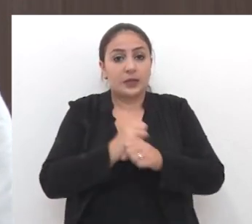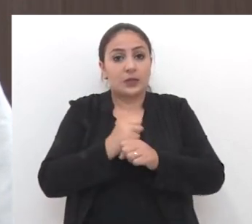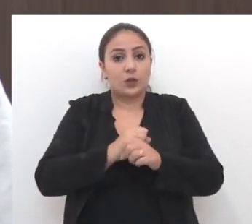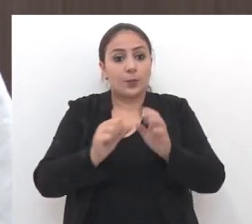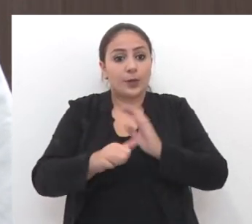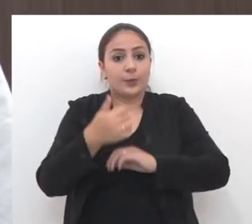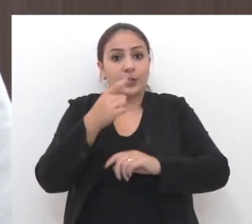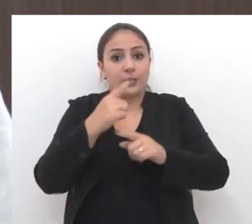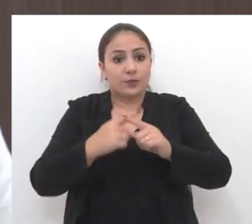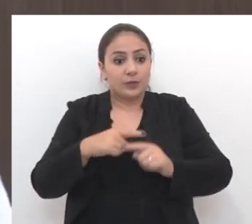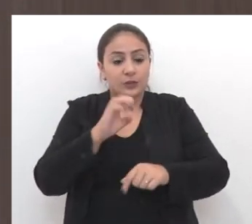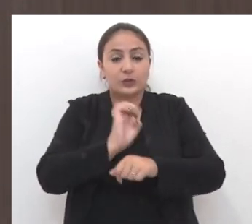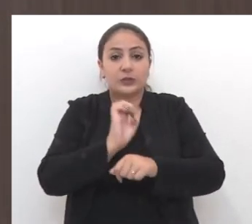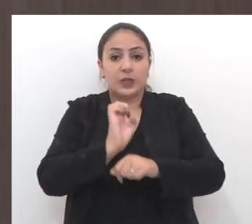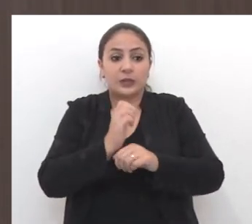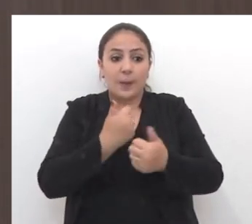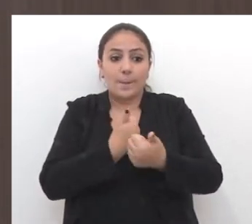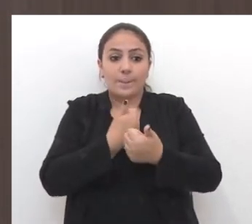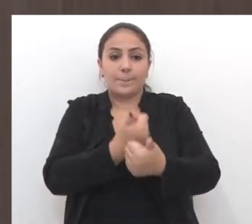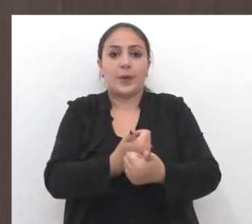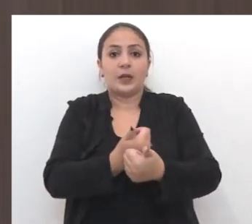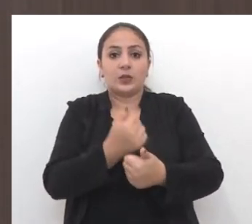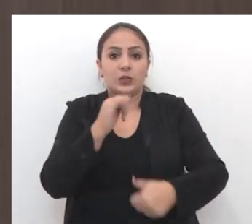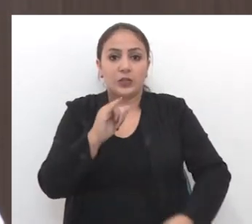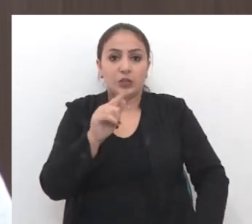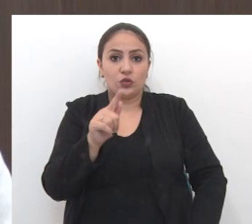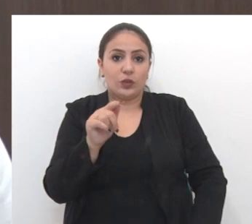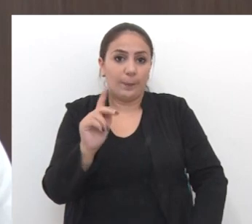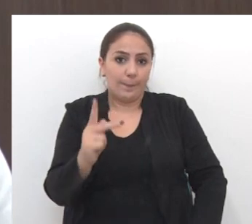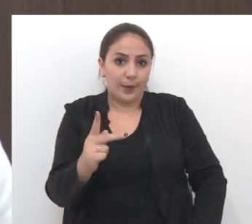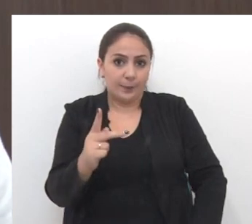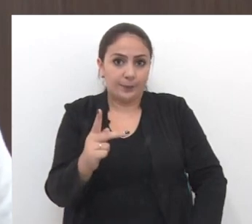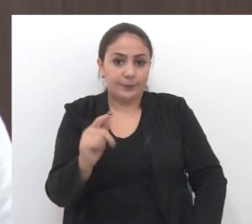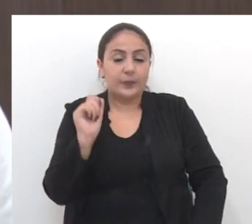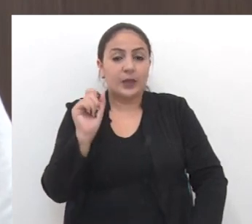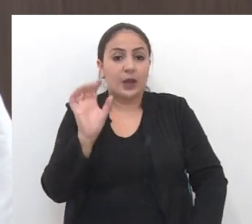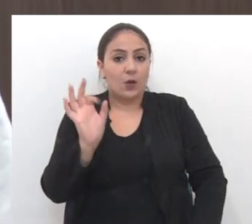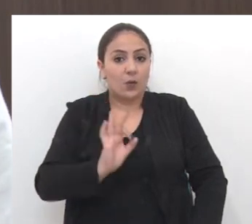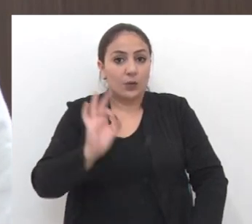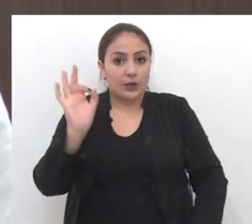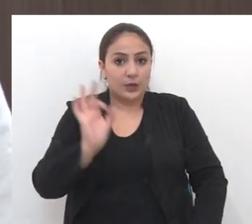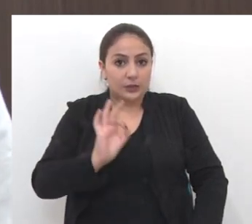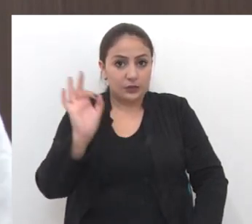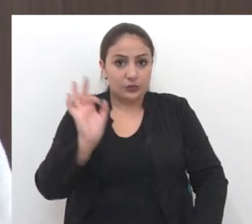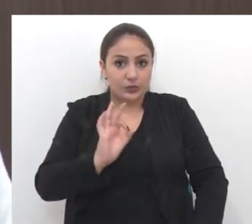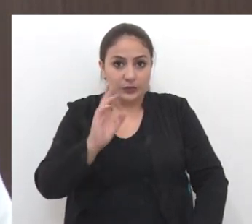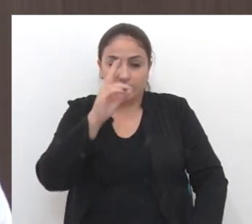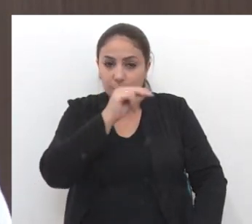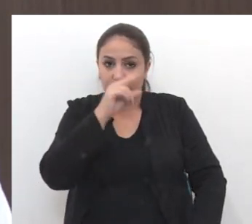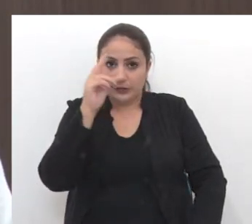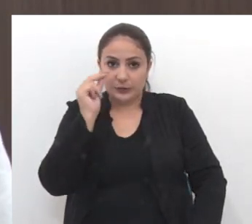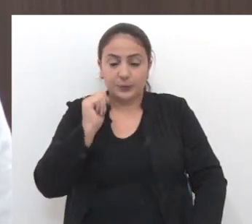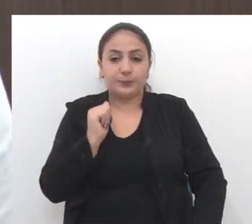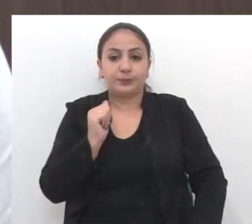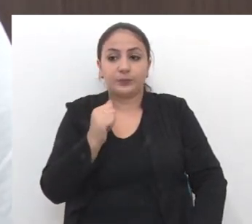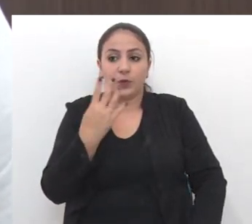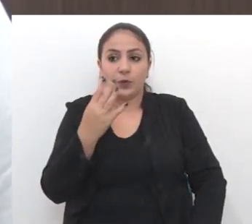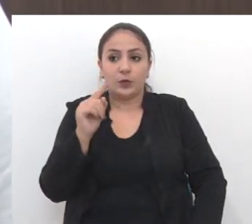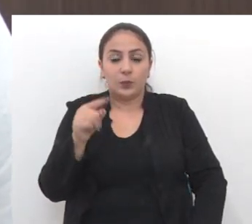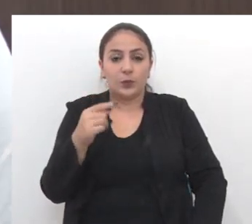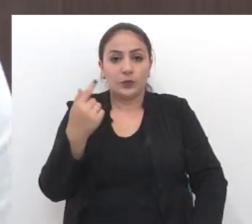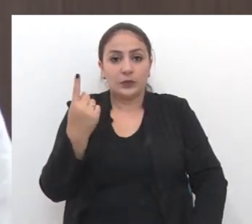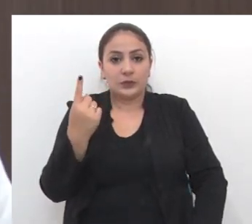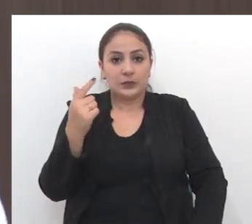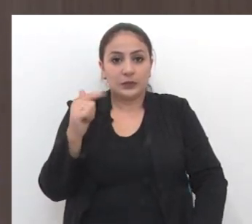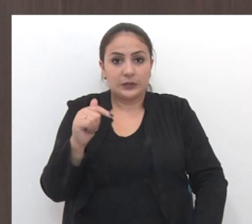primeira vez na história, estava muito próximo do IGP, que foi o índice balizador do executivo. 4